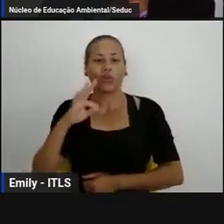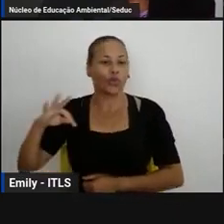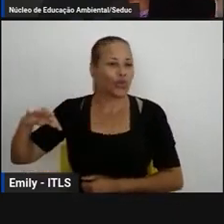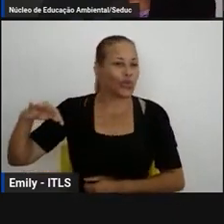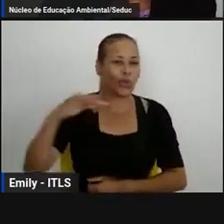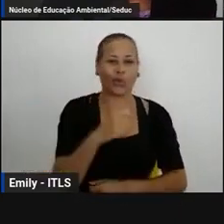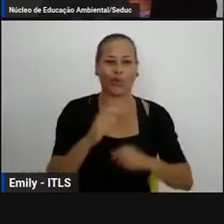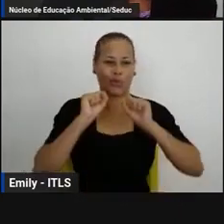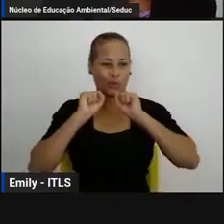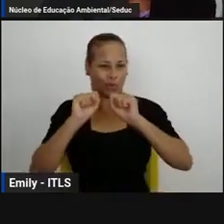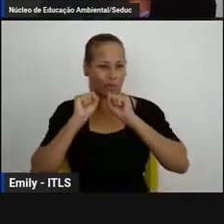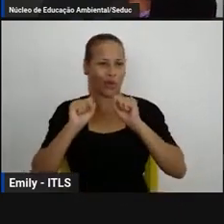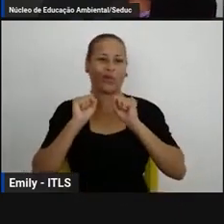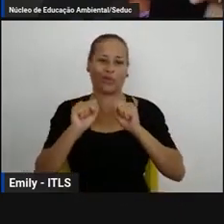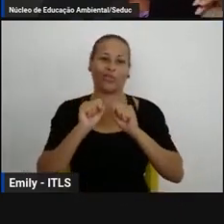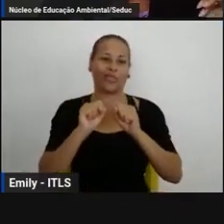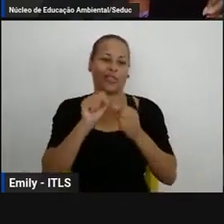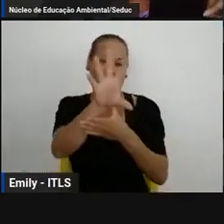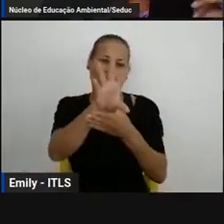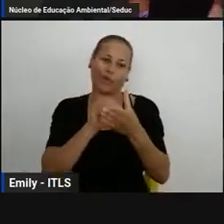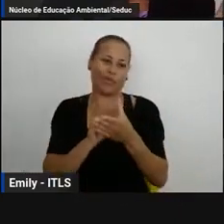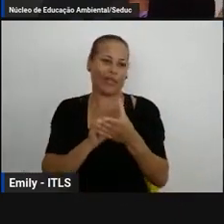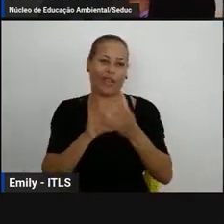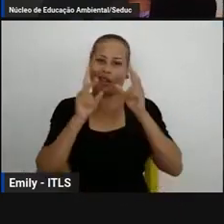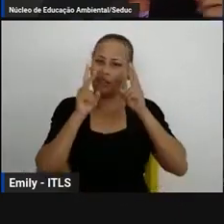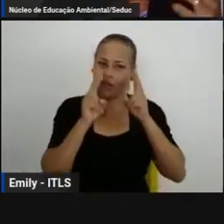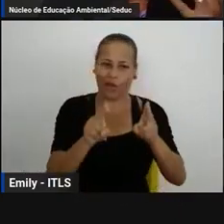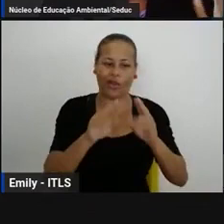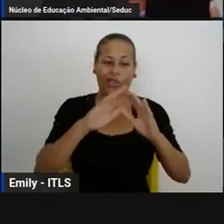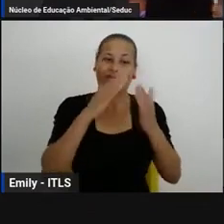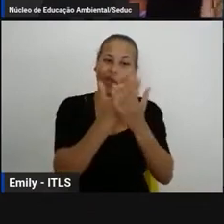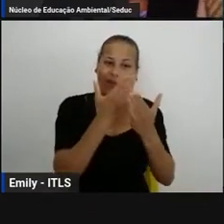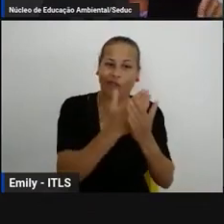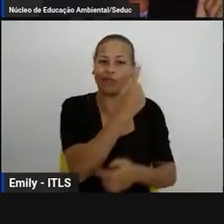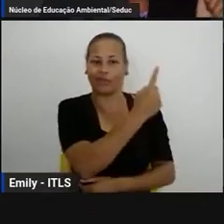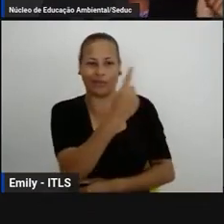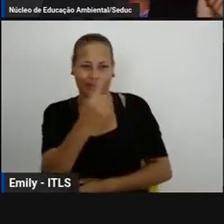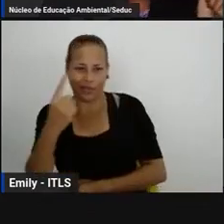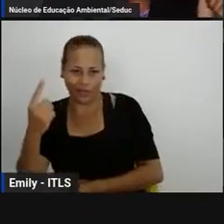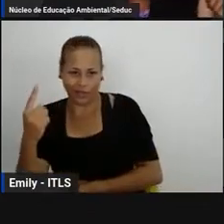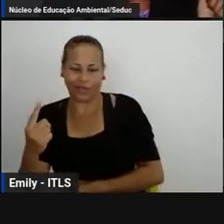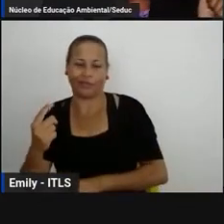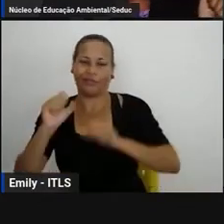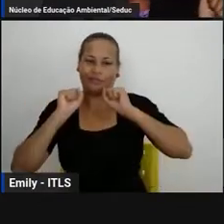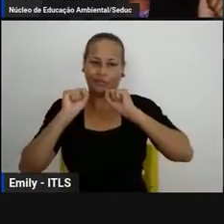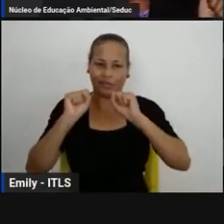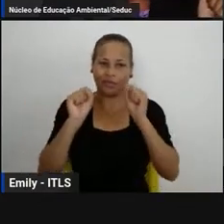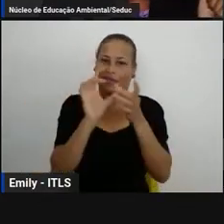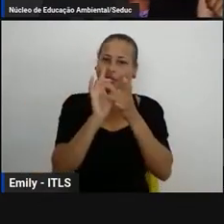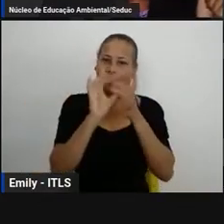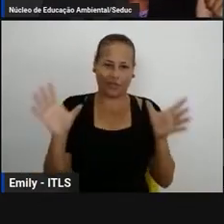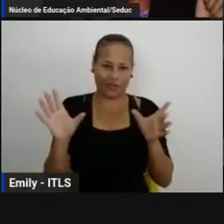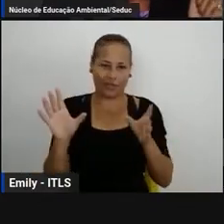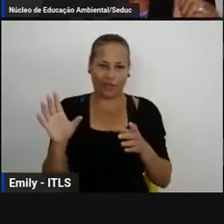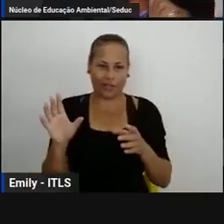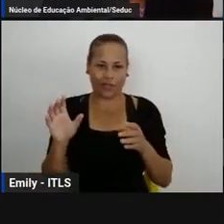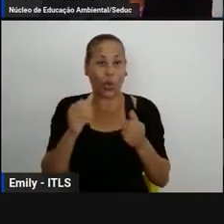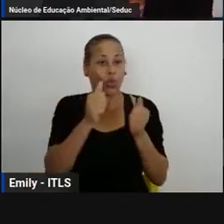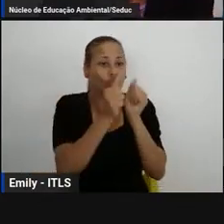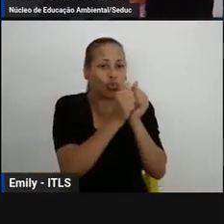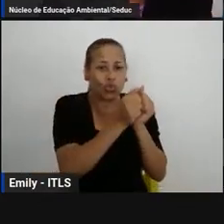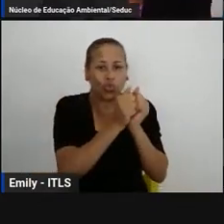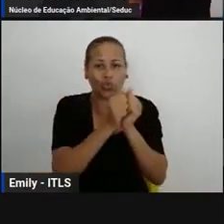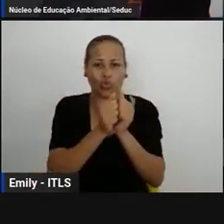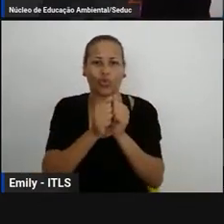será qual será a proposta no sentido de qual tema sobre o que nós estaremos trazendo enquanto proposta